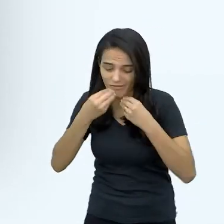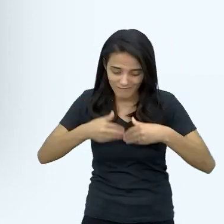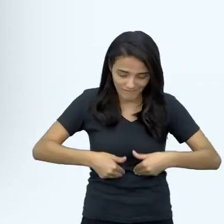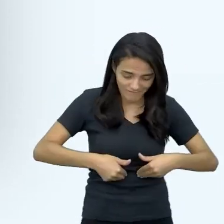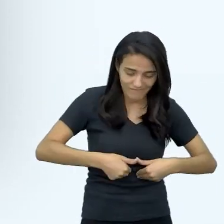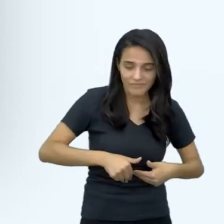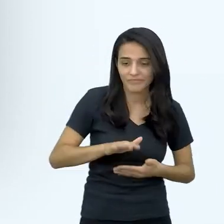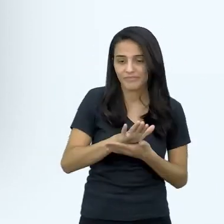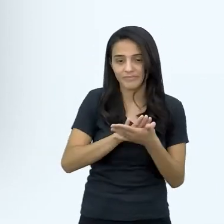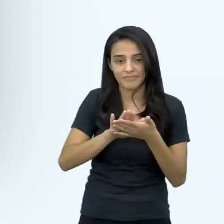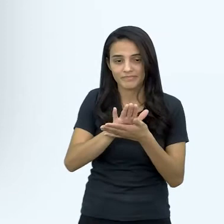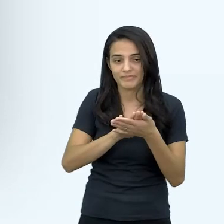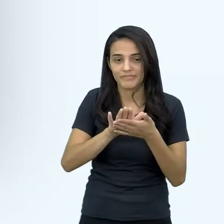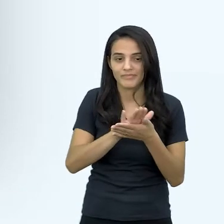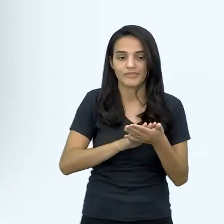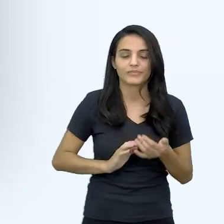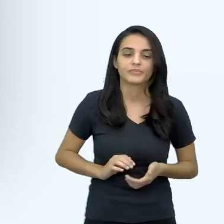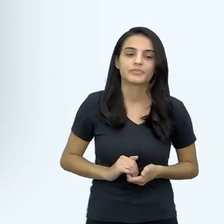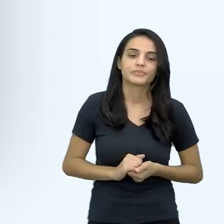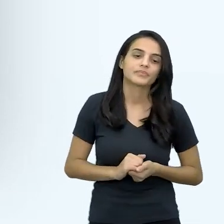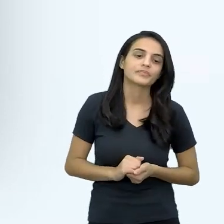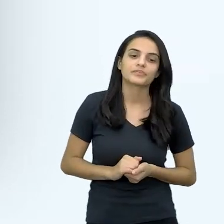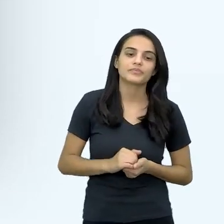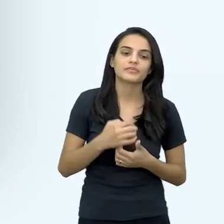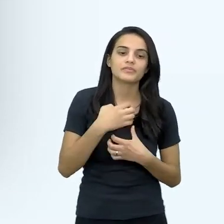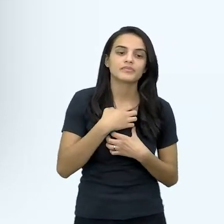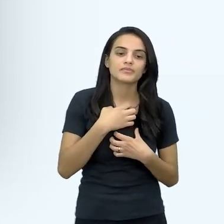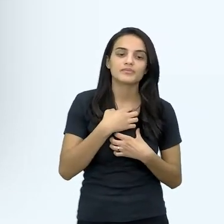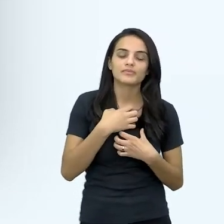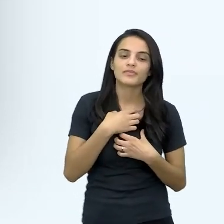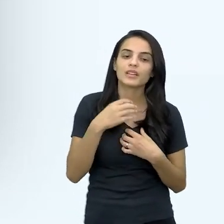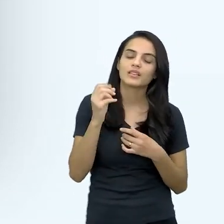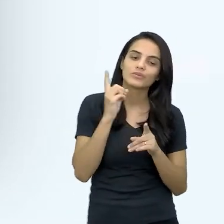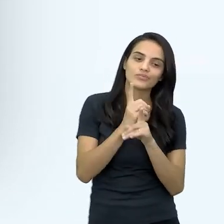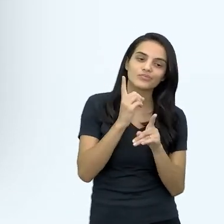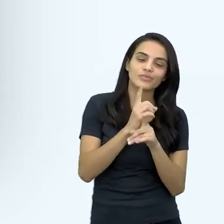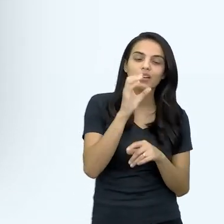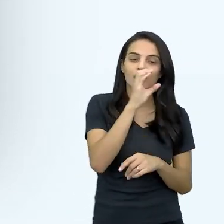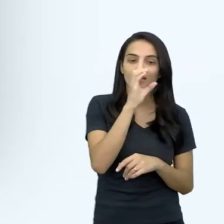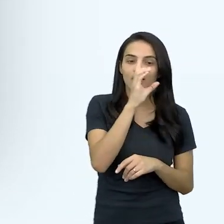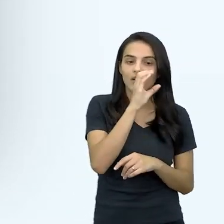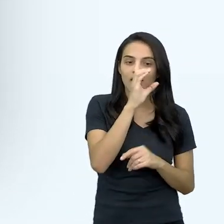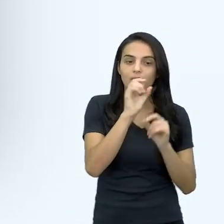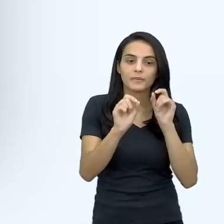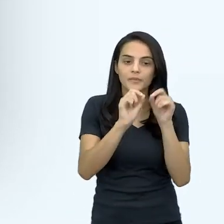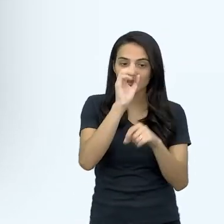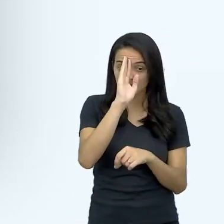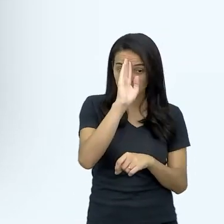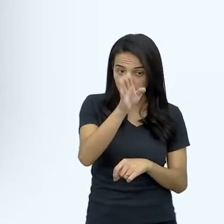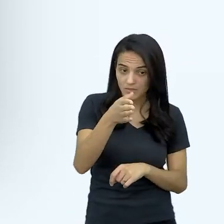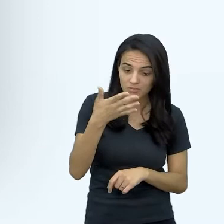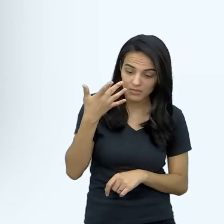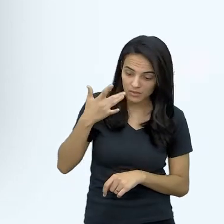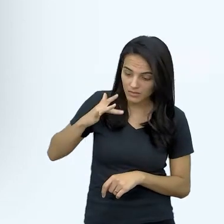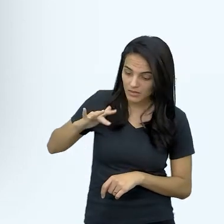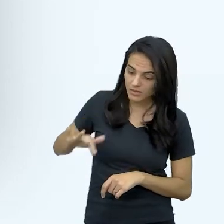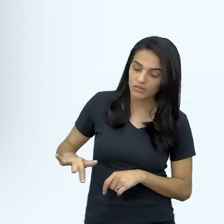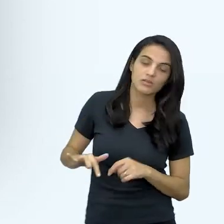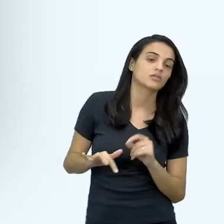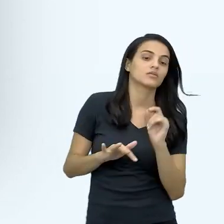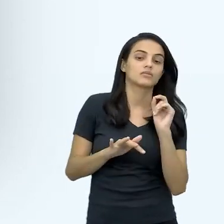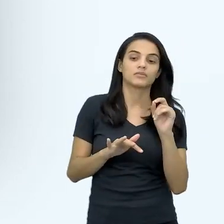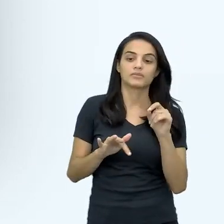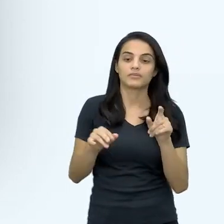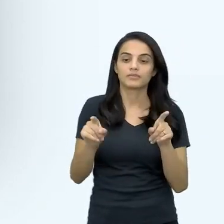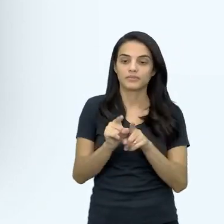um sintoma, uma, um sintoma para identificar rapidamente, né, principalmente em crianças, né, e